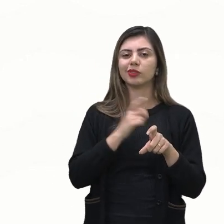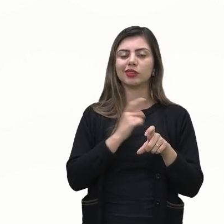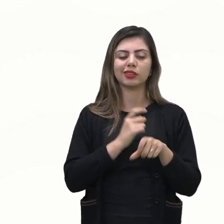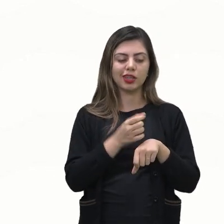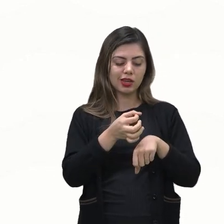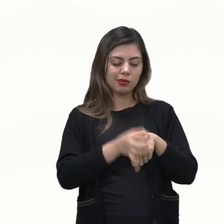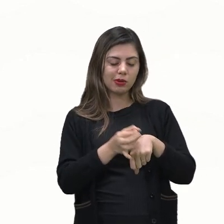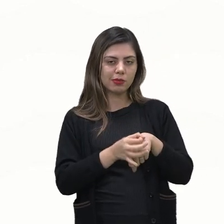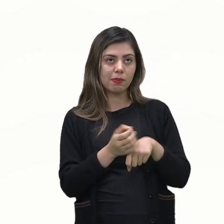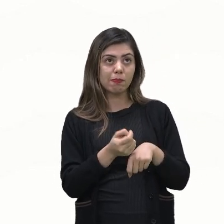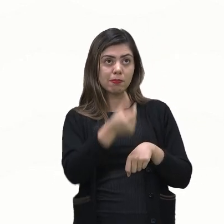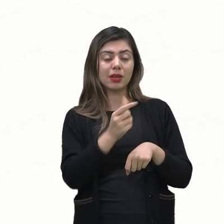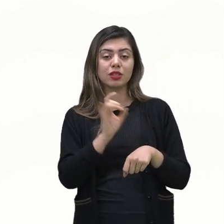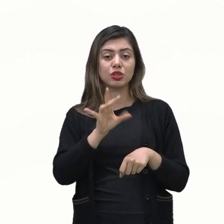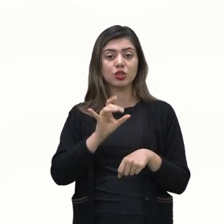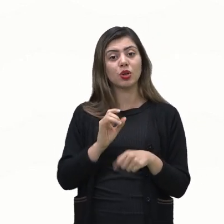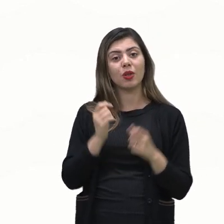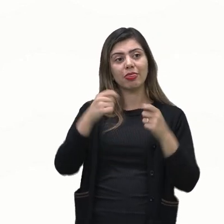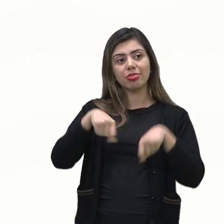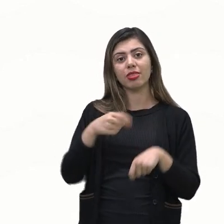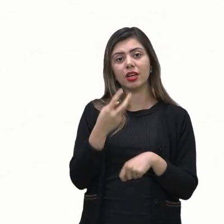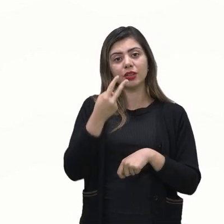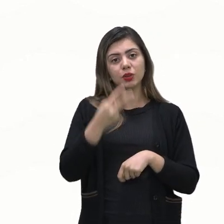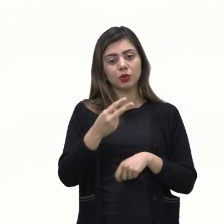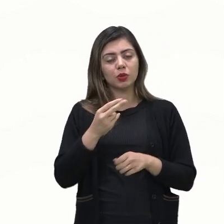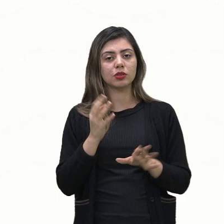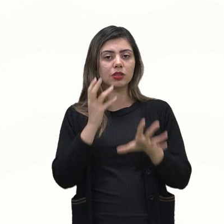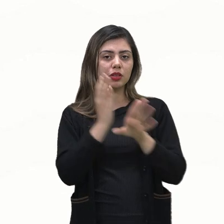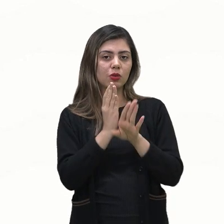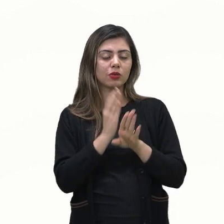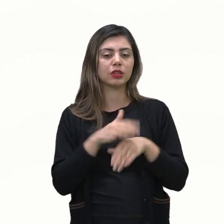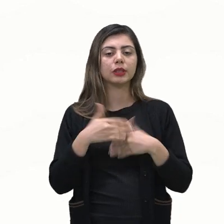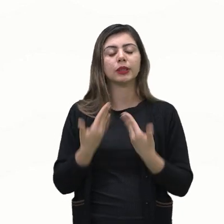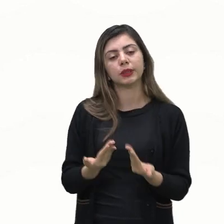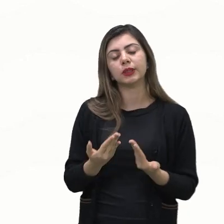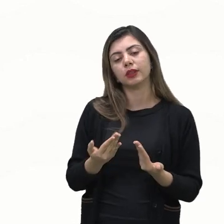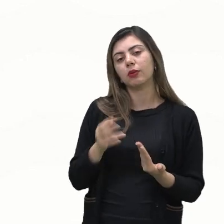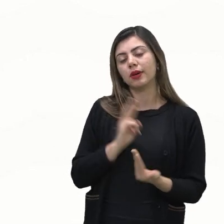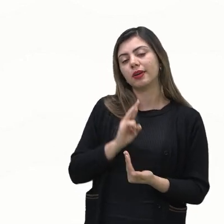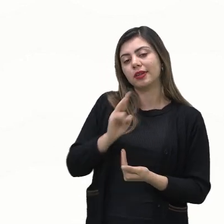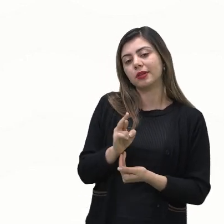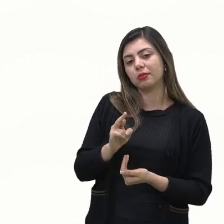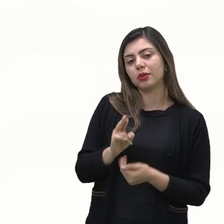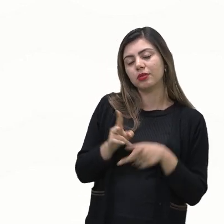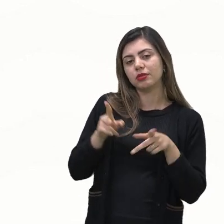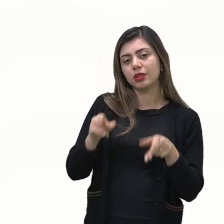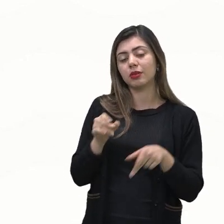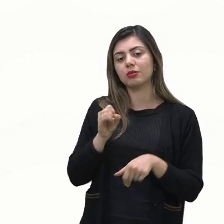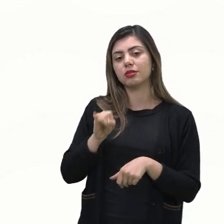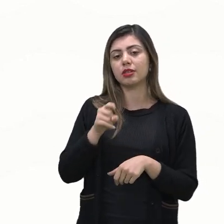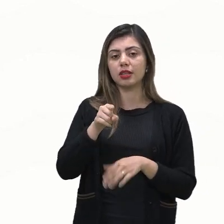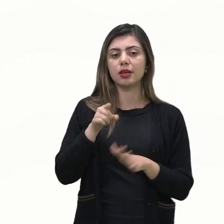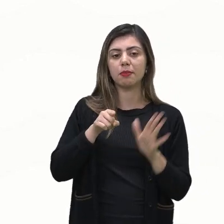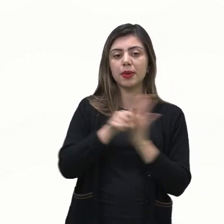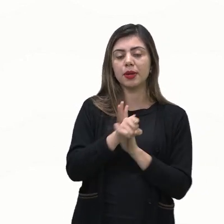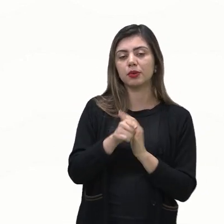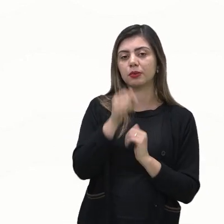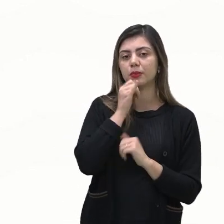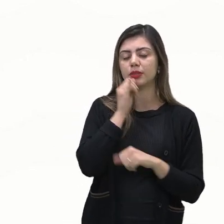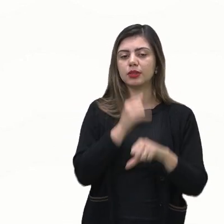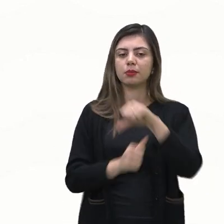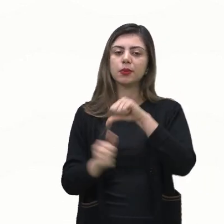formado por dois elementos a gente vai ter o mesmo resultado se a questão aqui pedisse